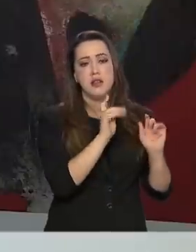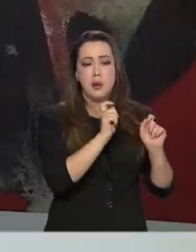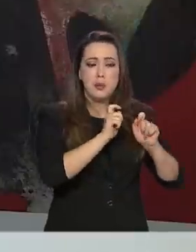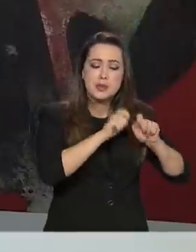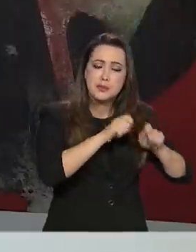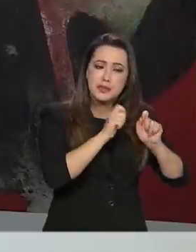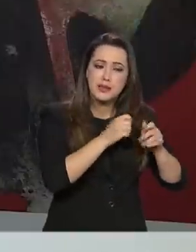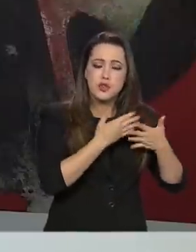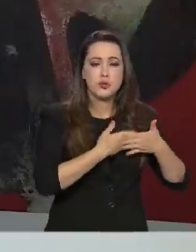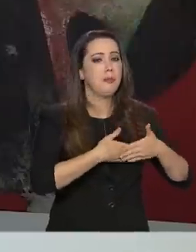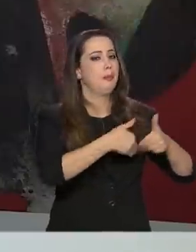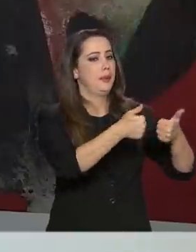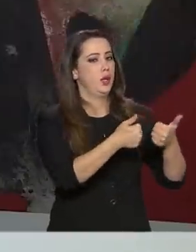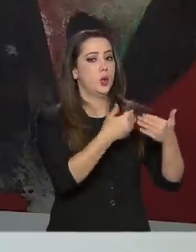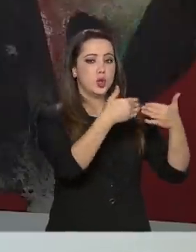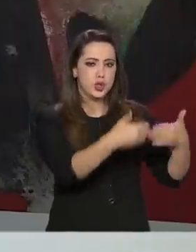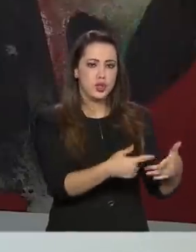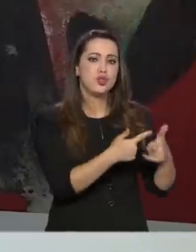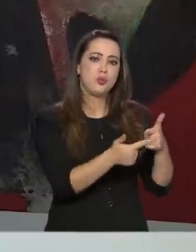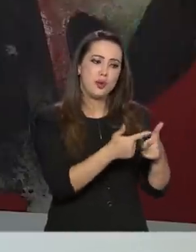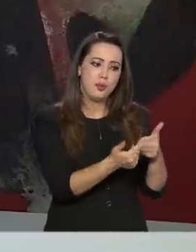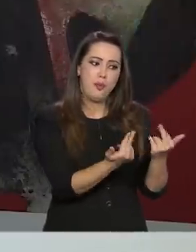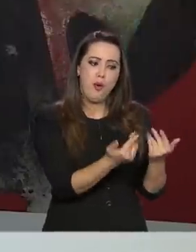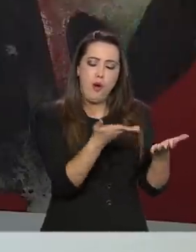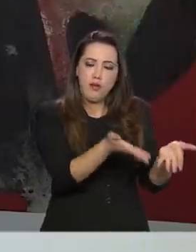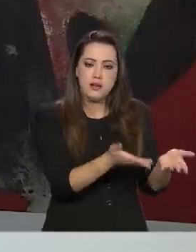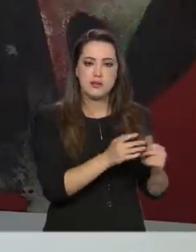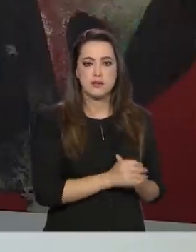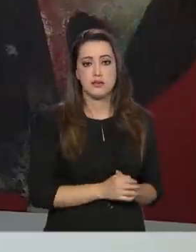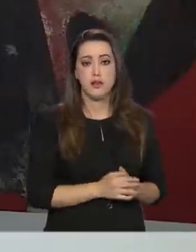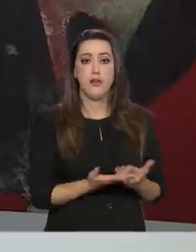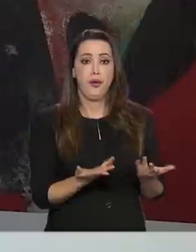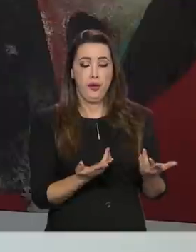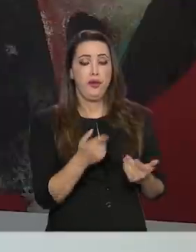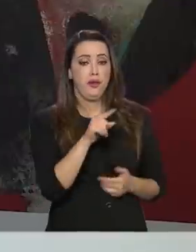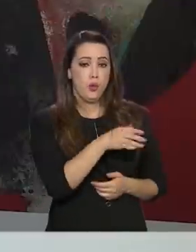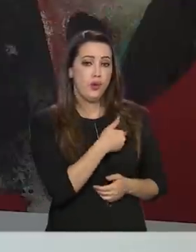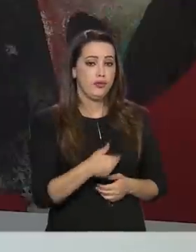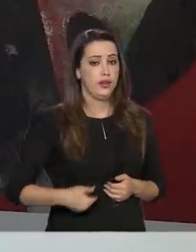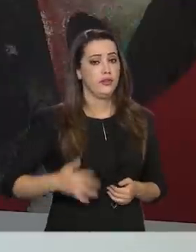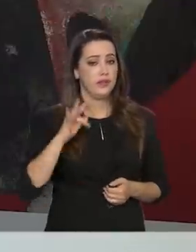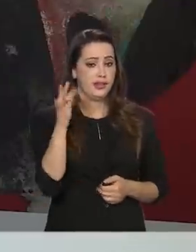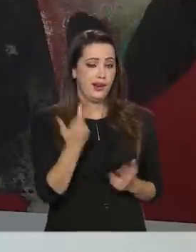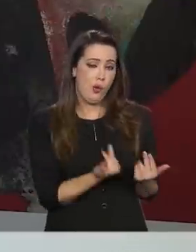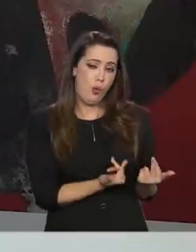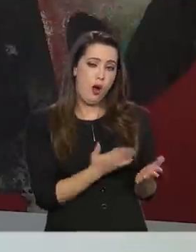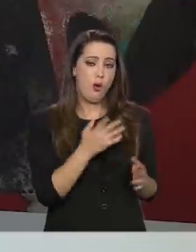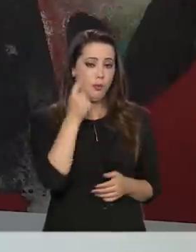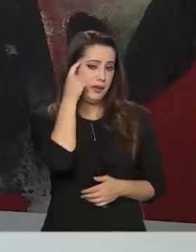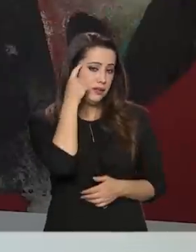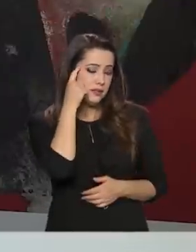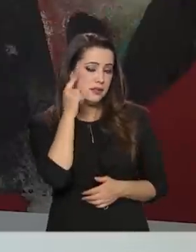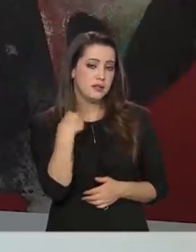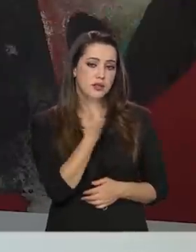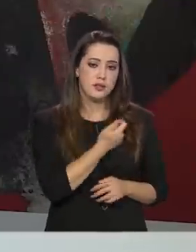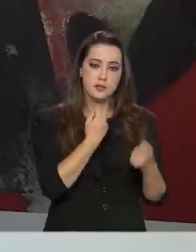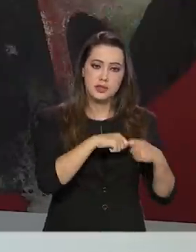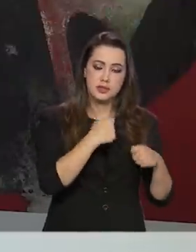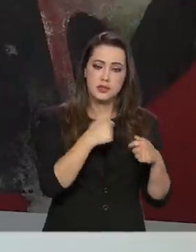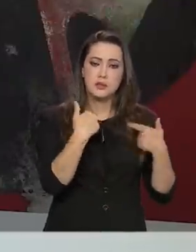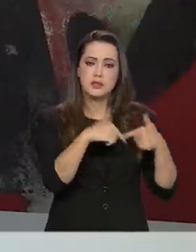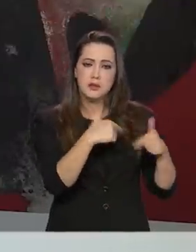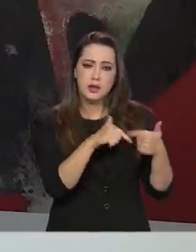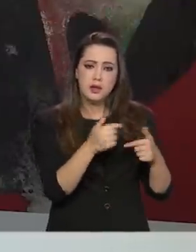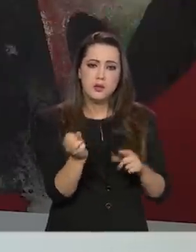enfrentar problemas como esse. E esse é mais ou menos o que o governo federal pensa. A partir de agora, nós temos que agir na agenda das